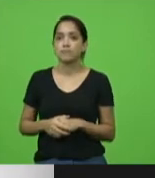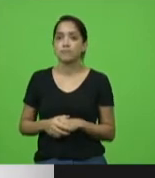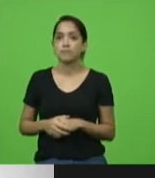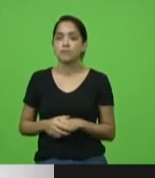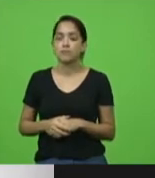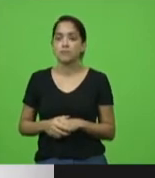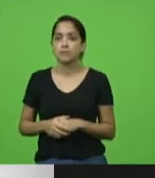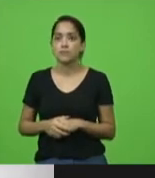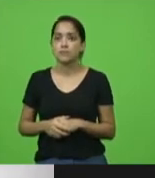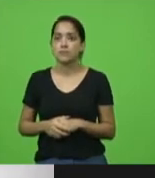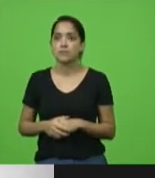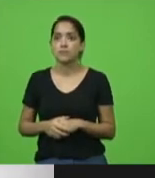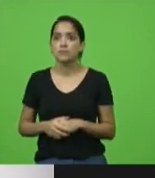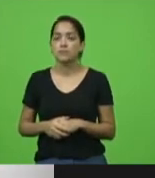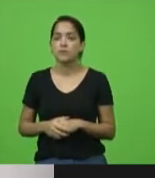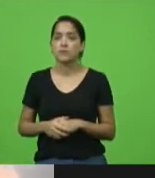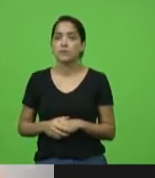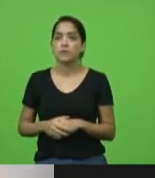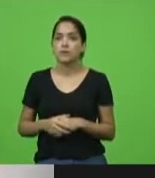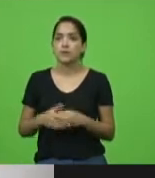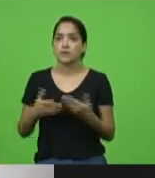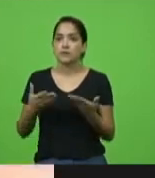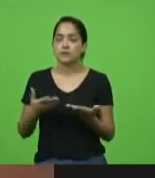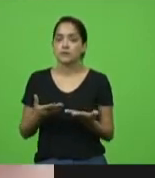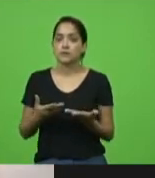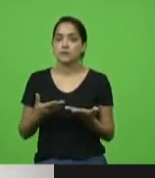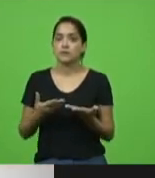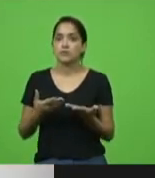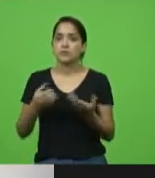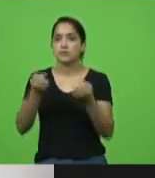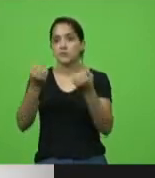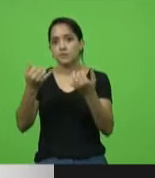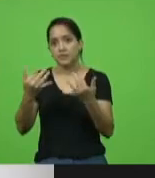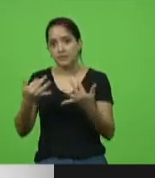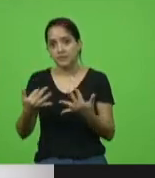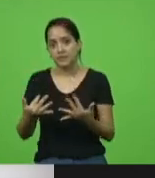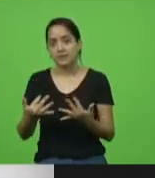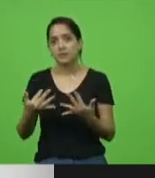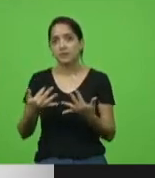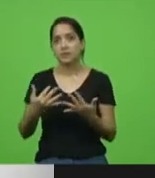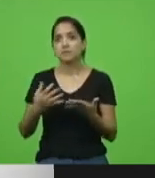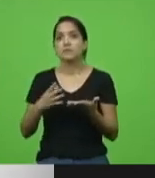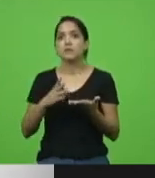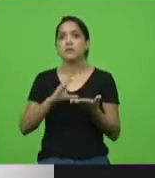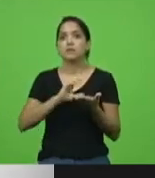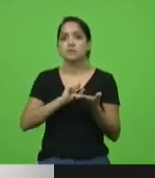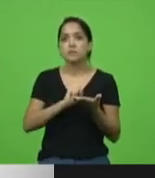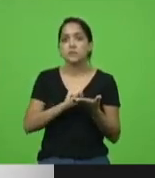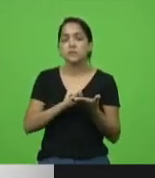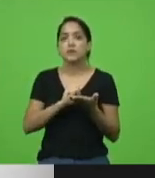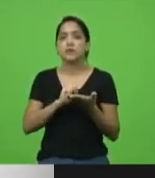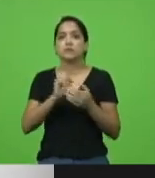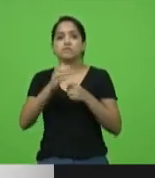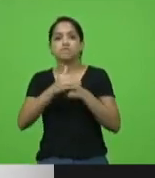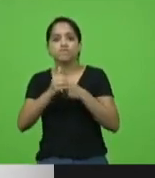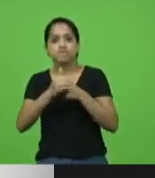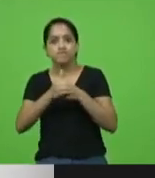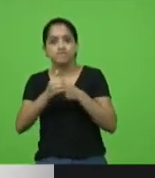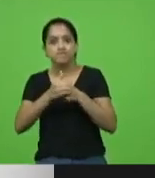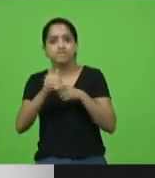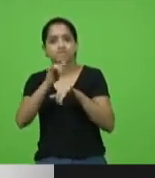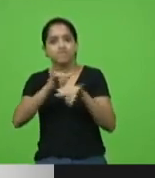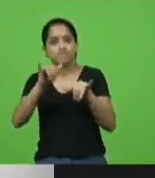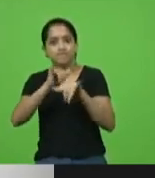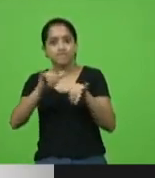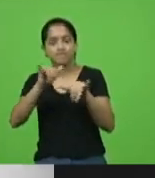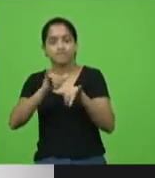portanto, trazendo presente a fraternidade e diálogo. A